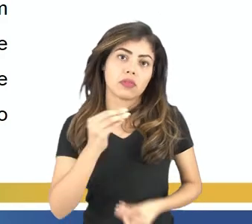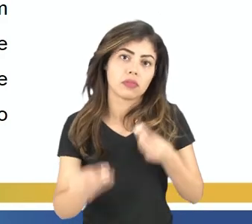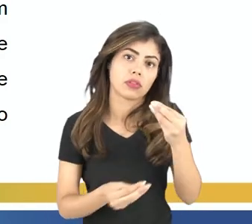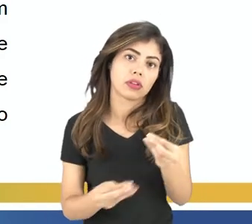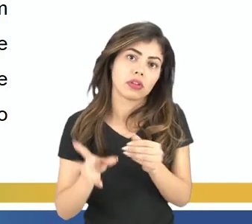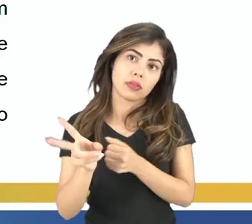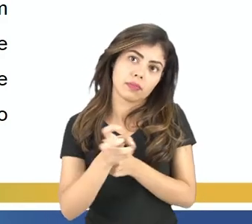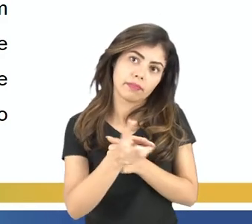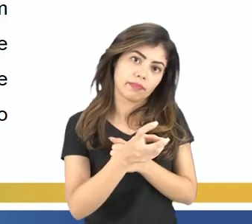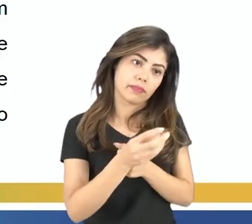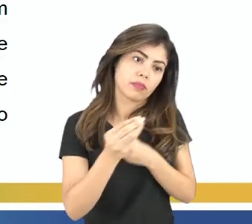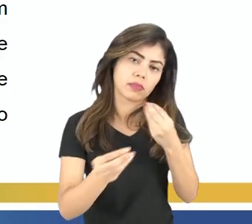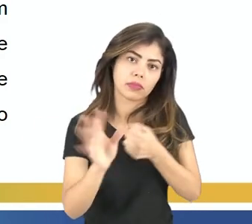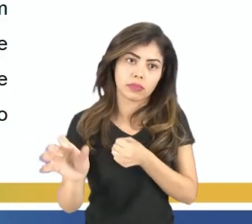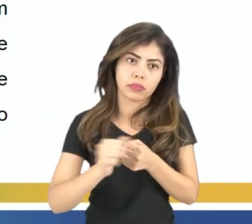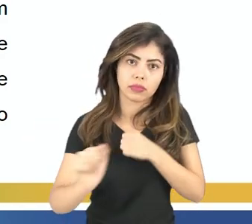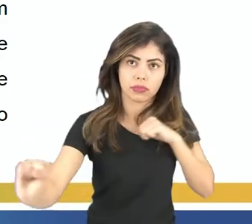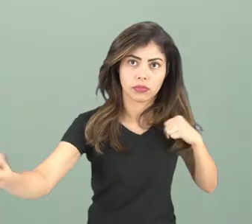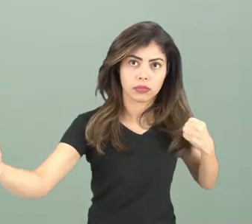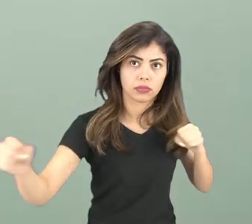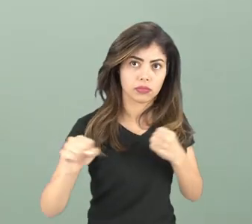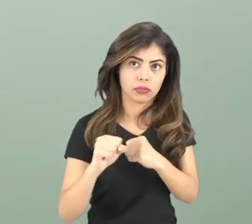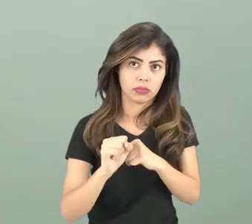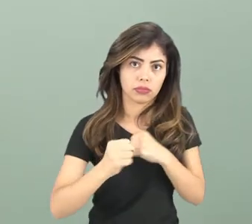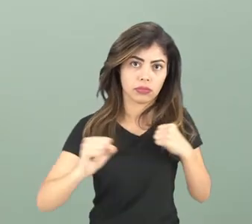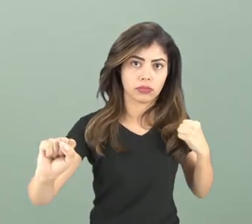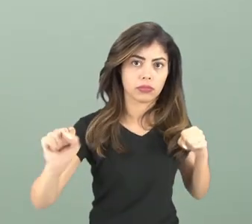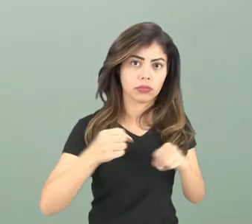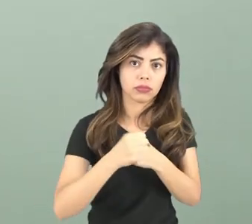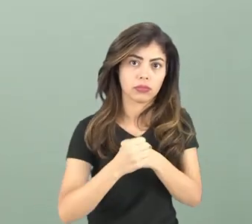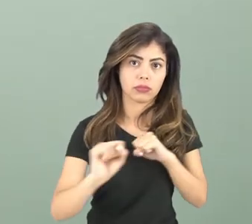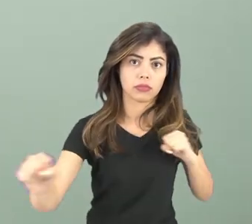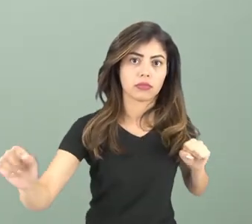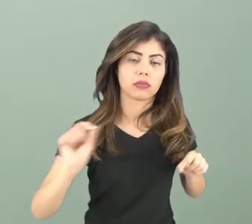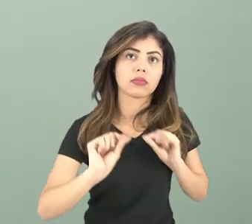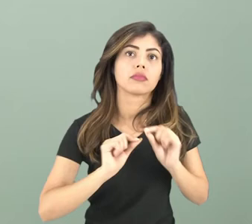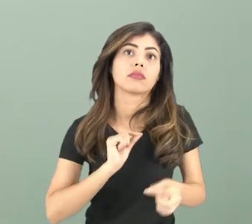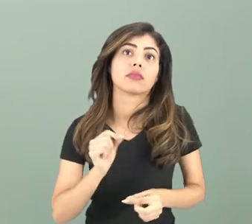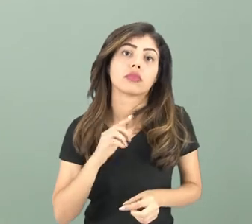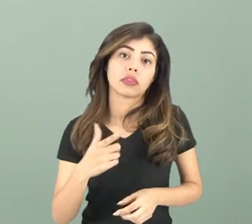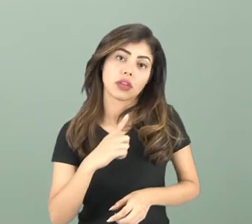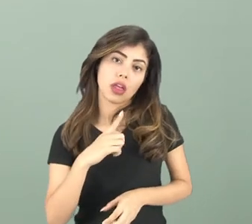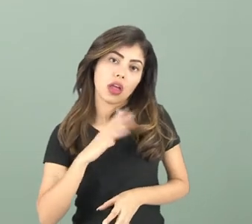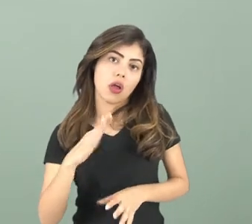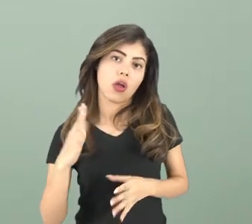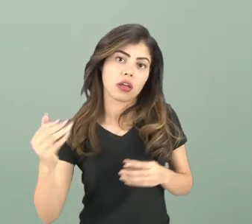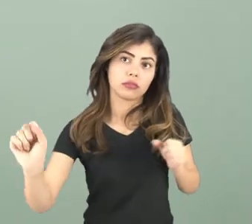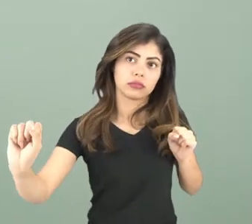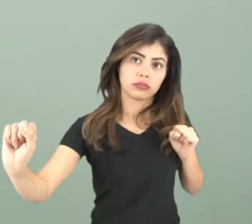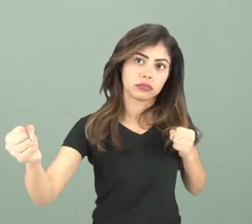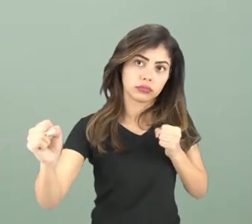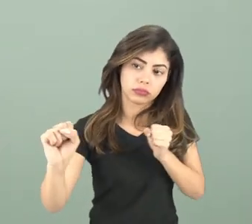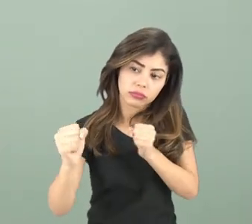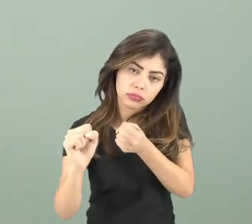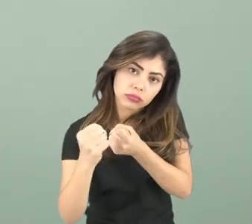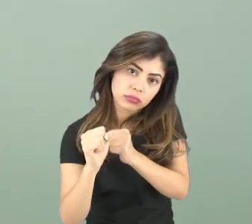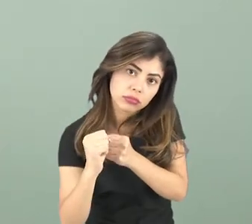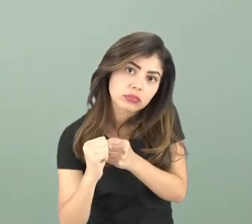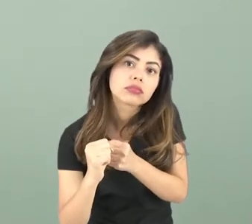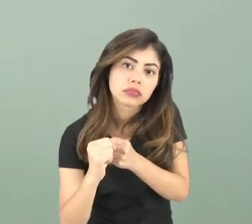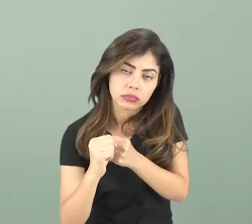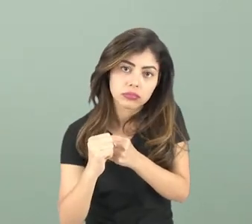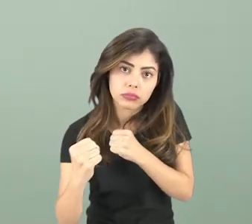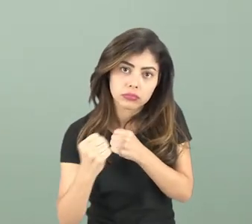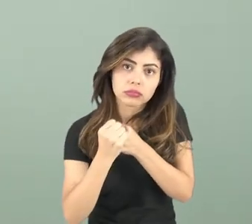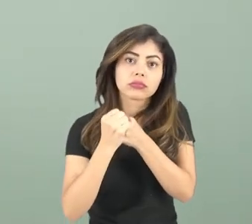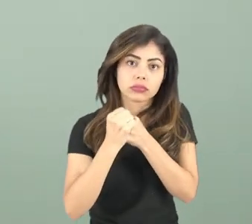a atração e a repulsão? A atração ocorre quando os polos são diferentes. Se tu aproxima o norte e o sul, eles